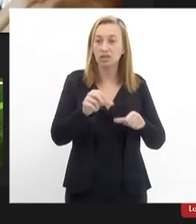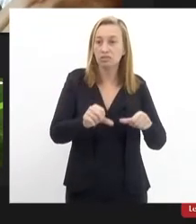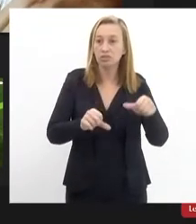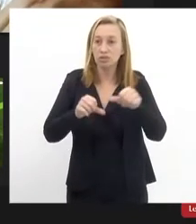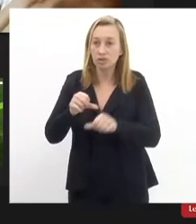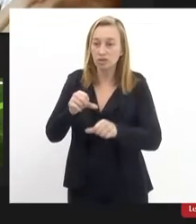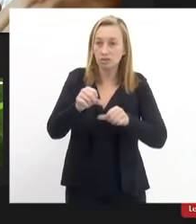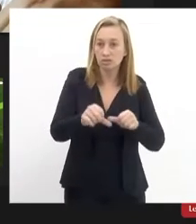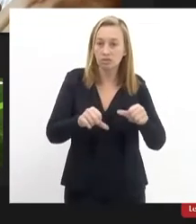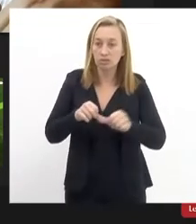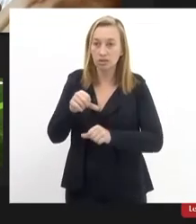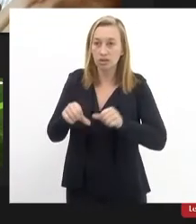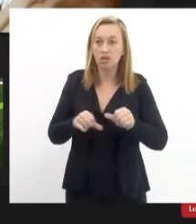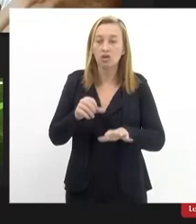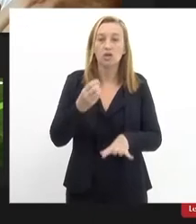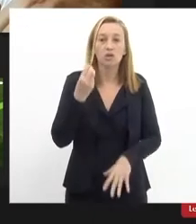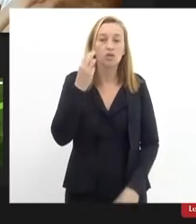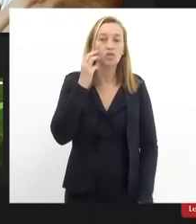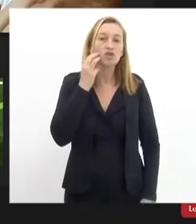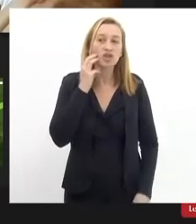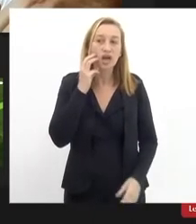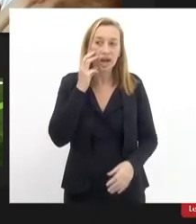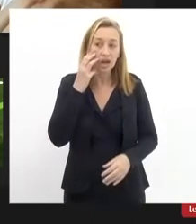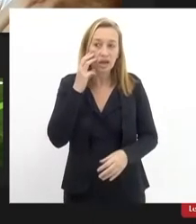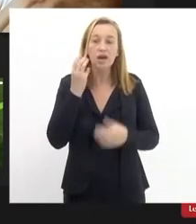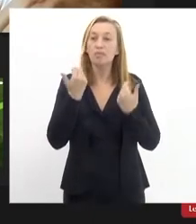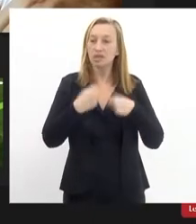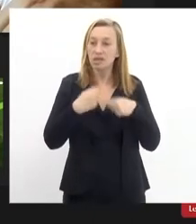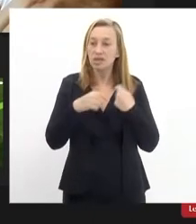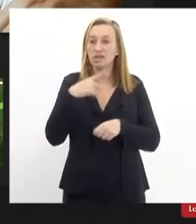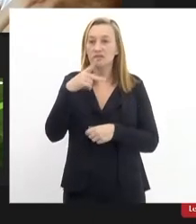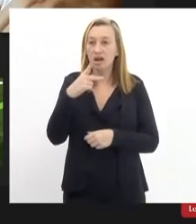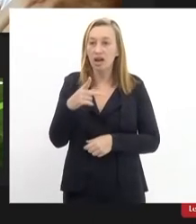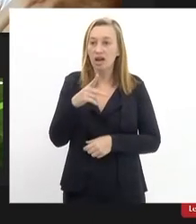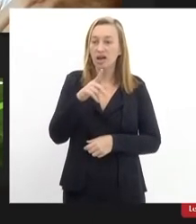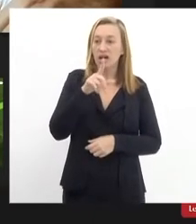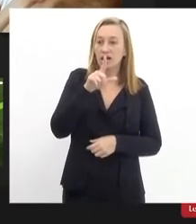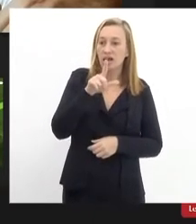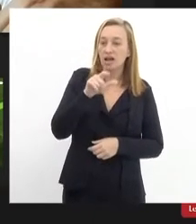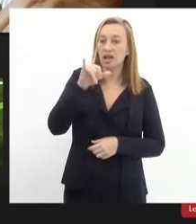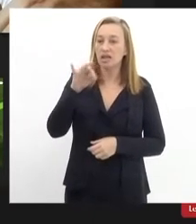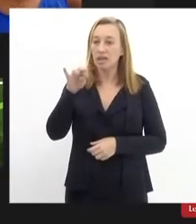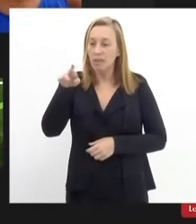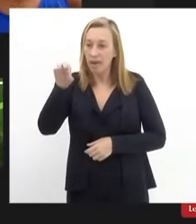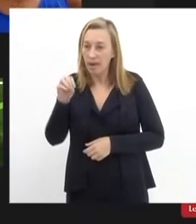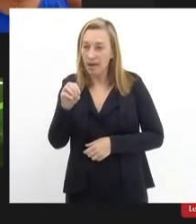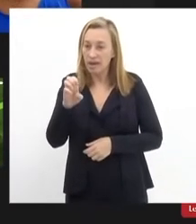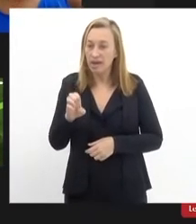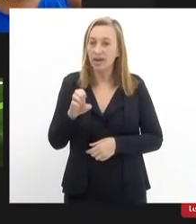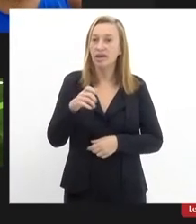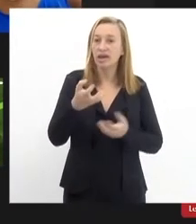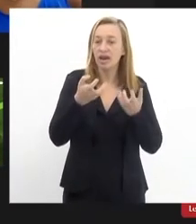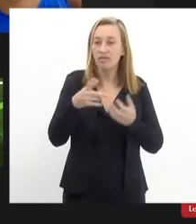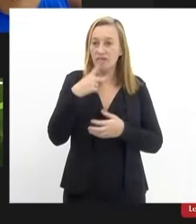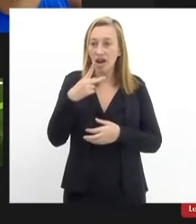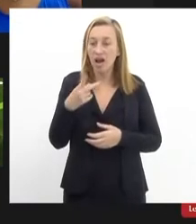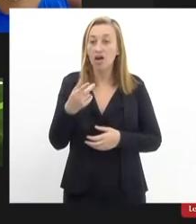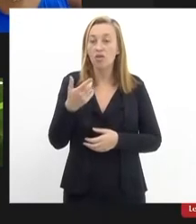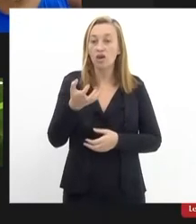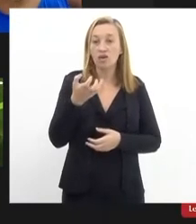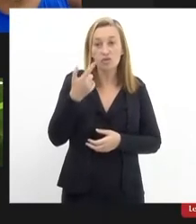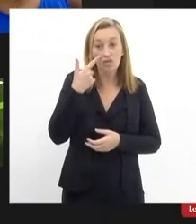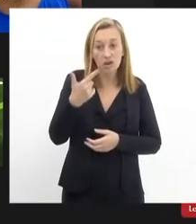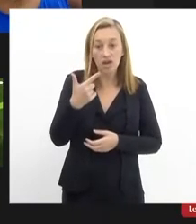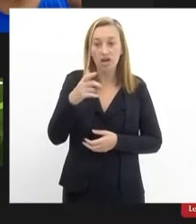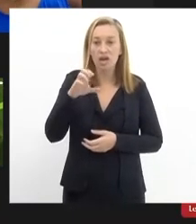é o Valdeck precisa de falar Lindbergh precisa de falar chegou a Tainá é eu quero ouvir o Cristóvão